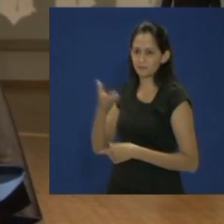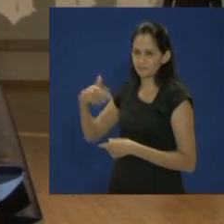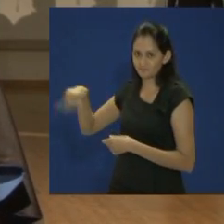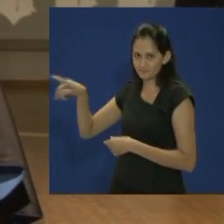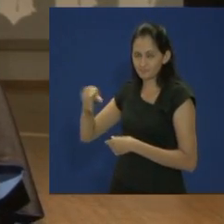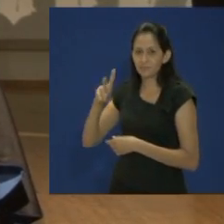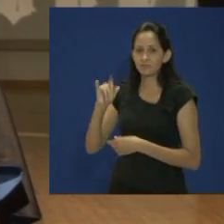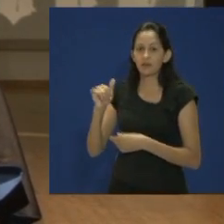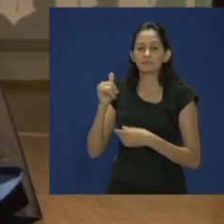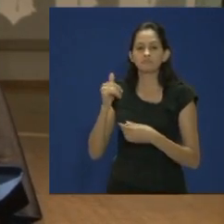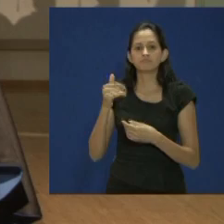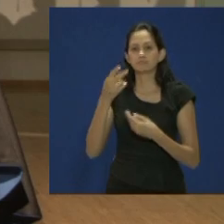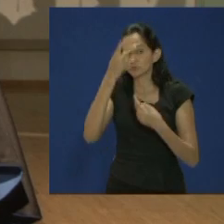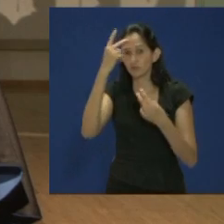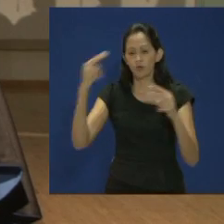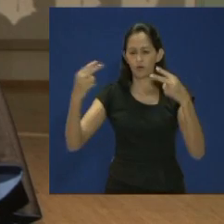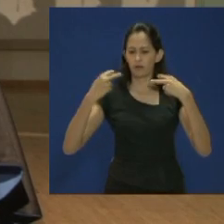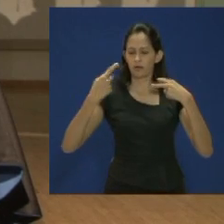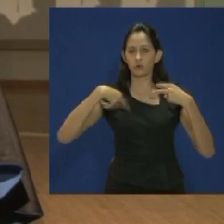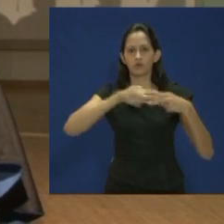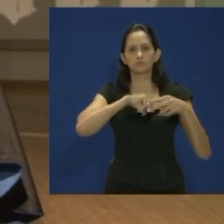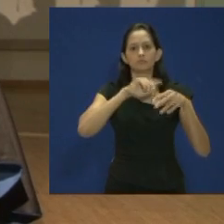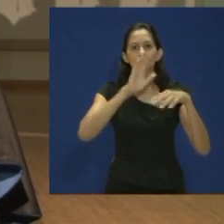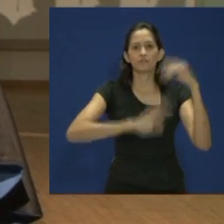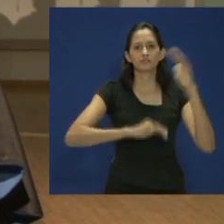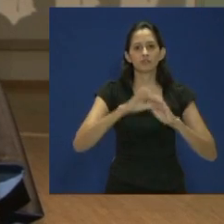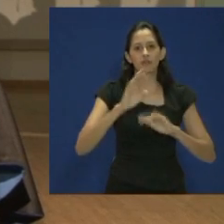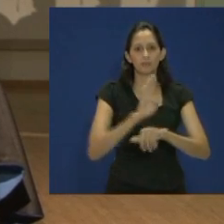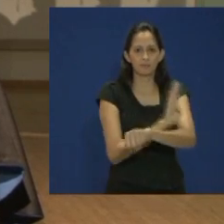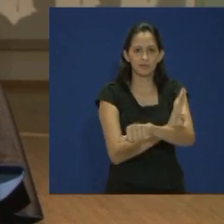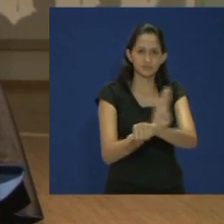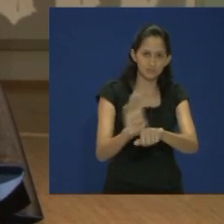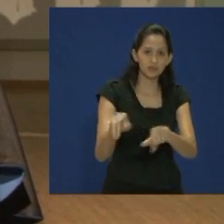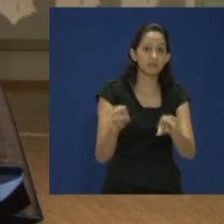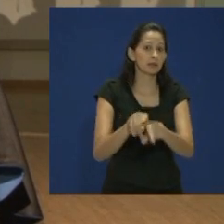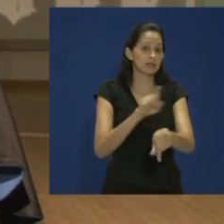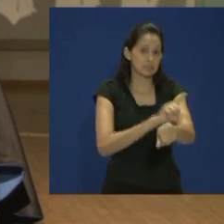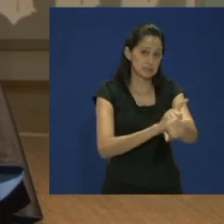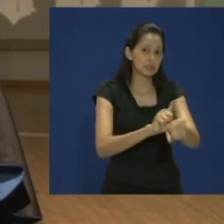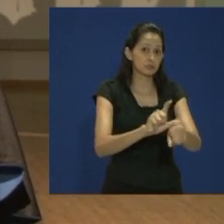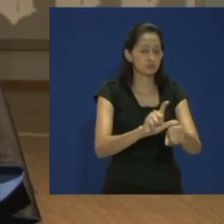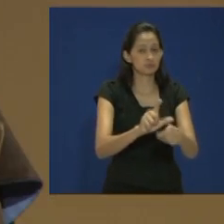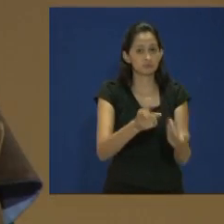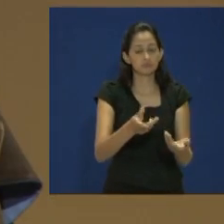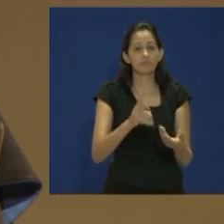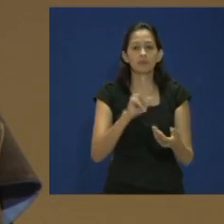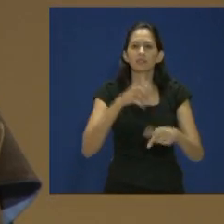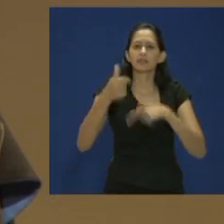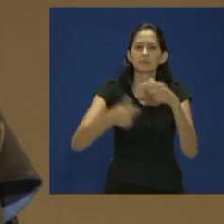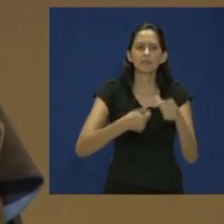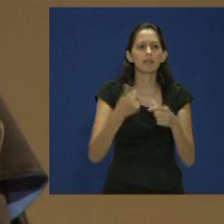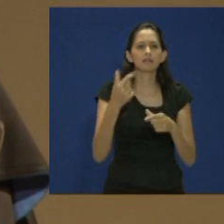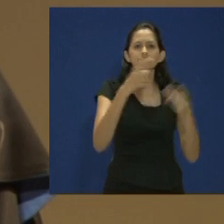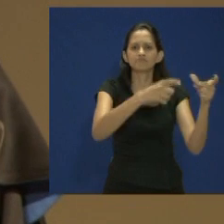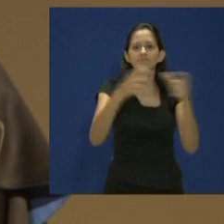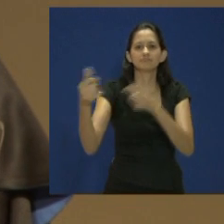profissionais, bachareis e licenciados, que irão atuar em questões fundamentais da nossa sociedade.